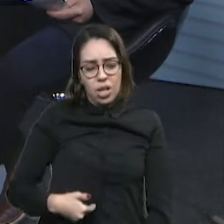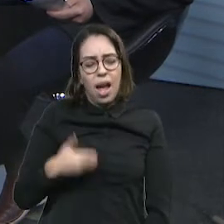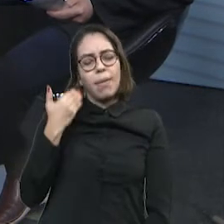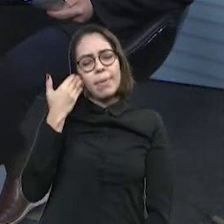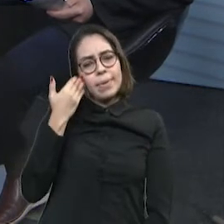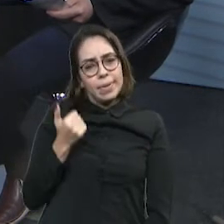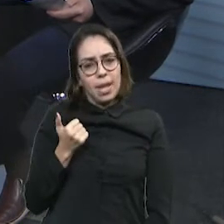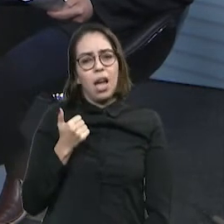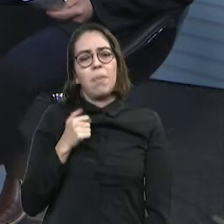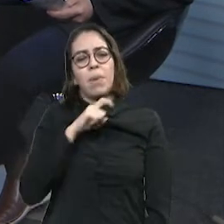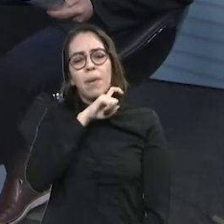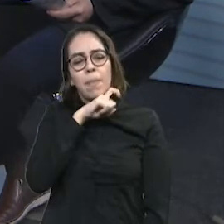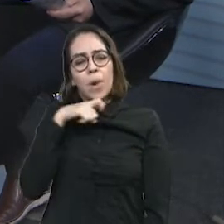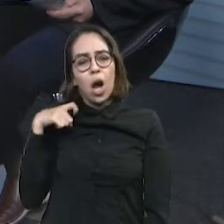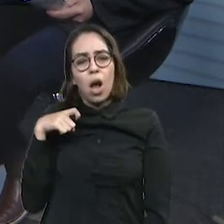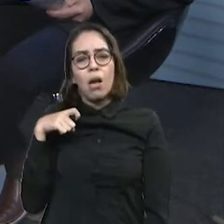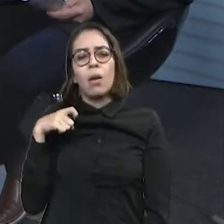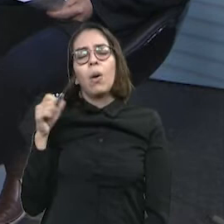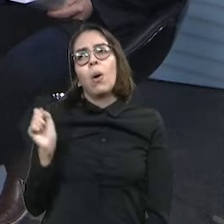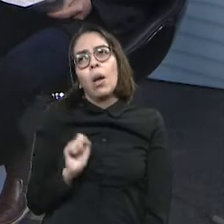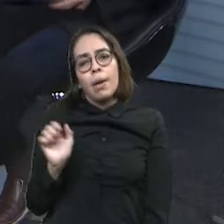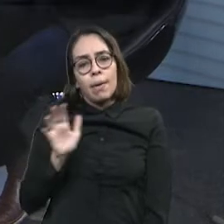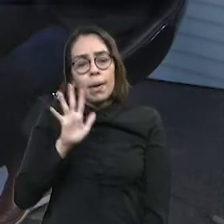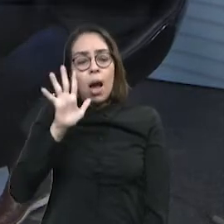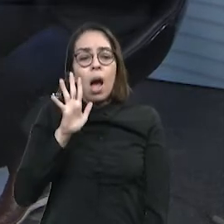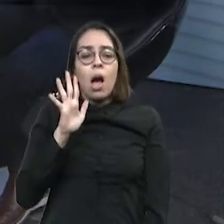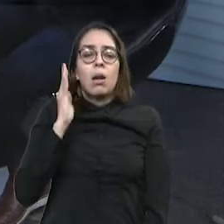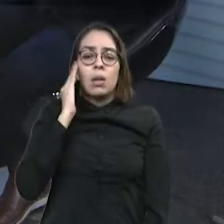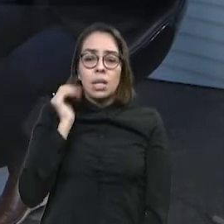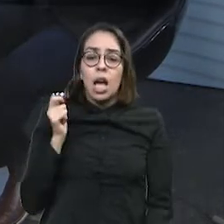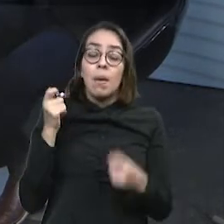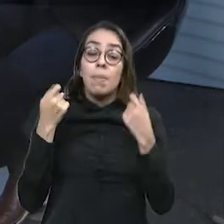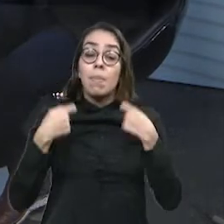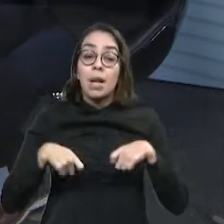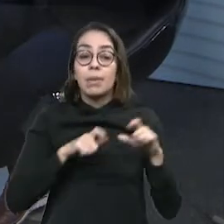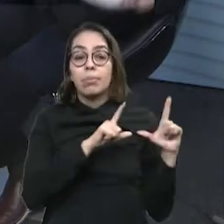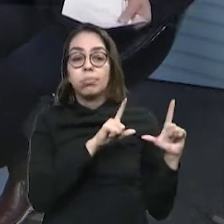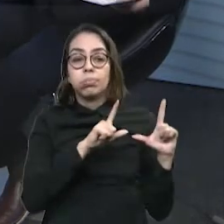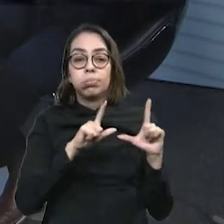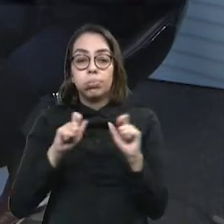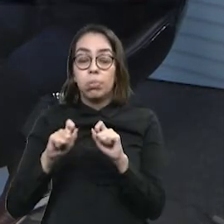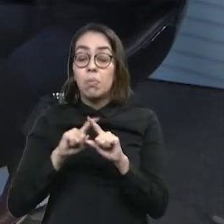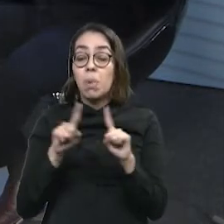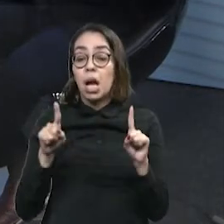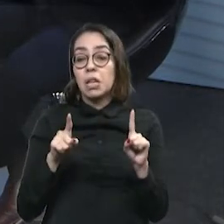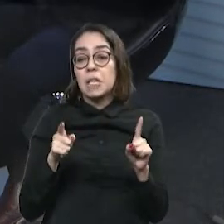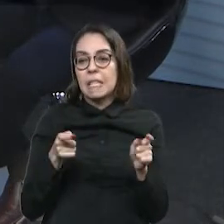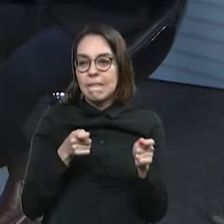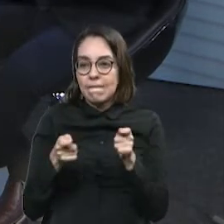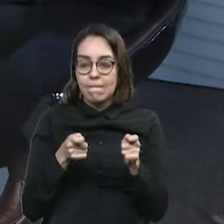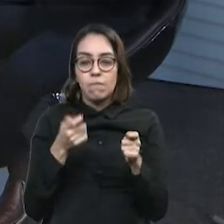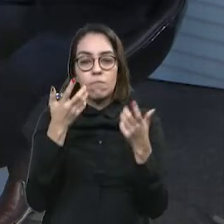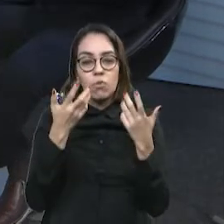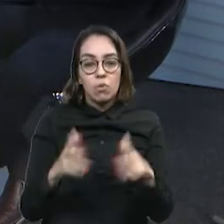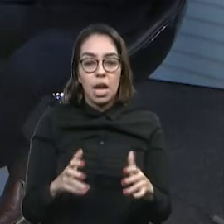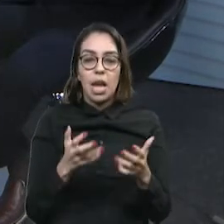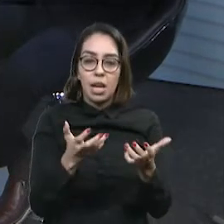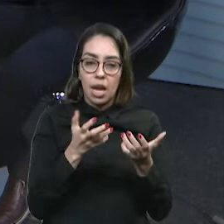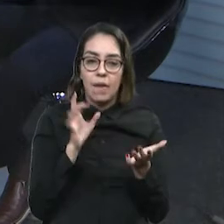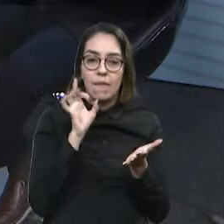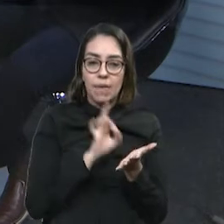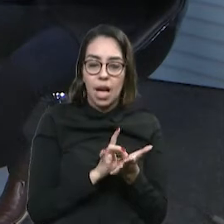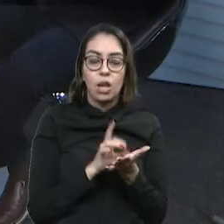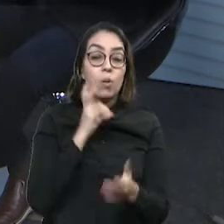sabe que a carga tributária é alta, o Estado sabe que é preciso diminuir, mas não diminui porque não abre um defluxo de caixa,